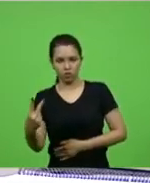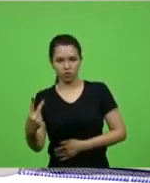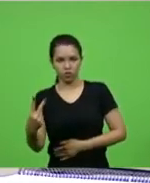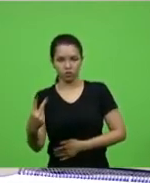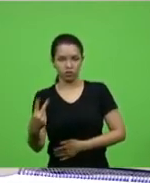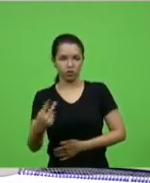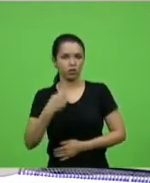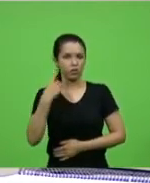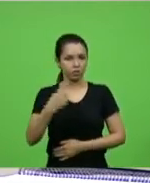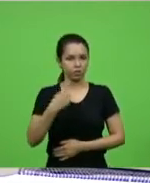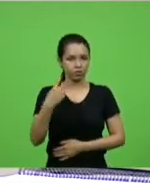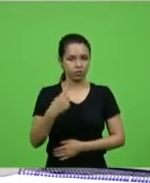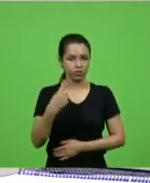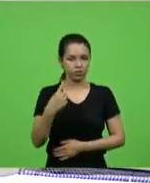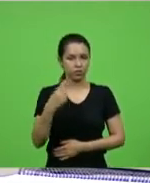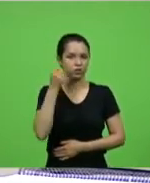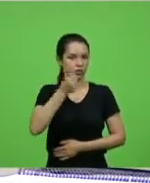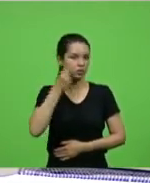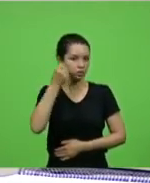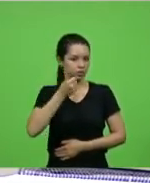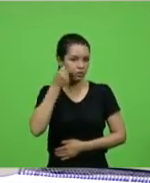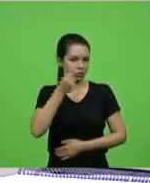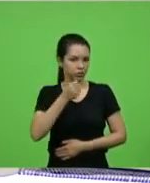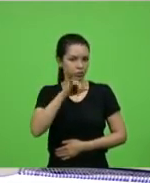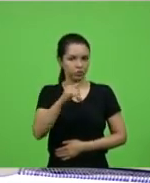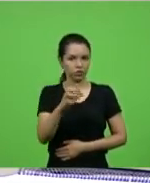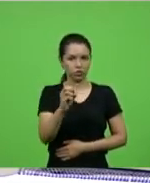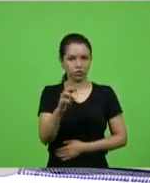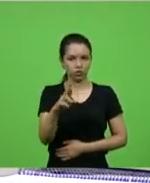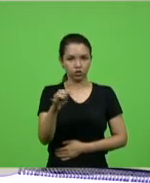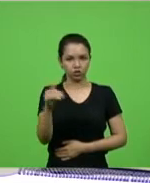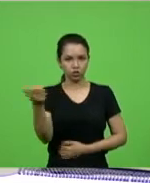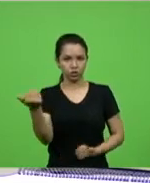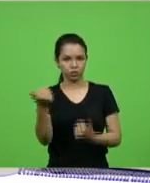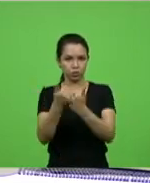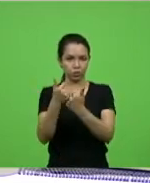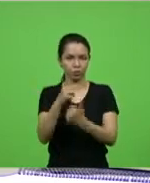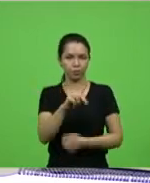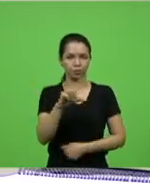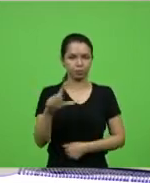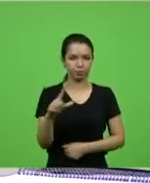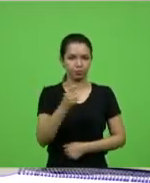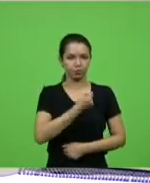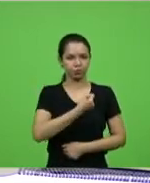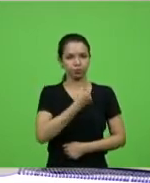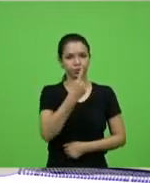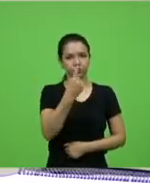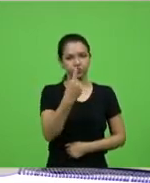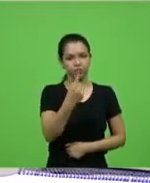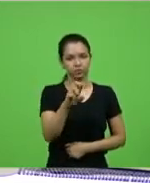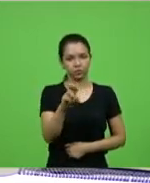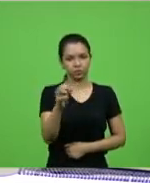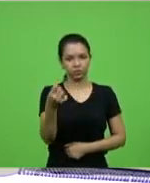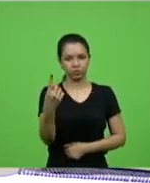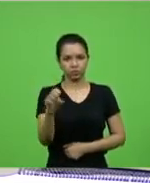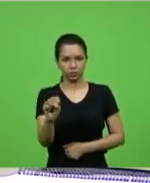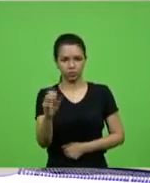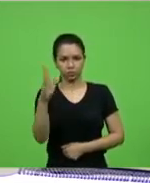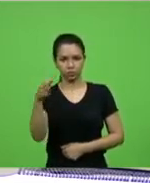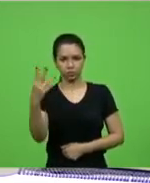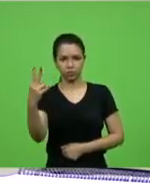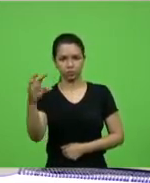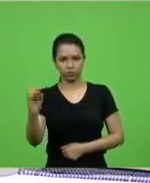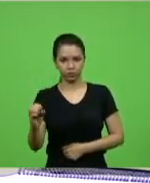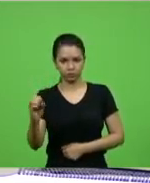por apoio aprovado do PL número 5638 de 2020. Que dispõe